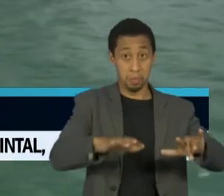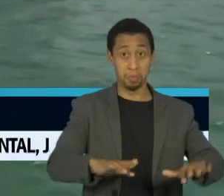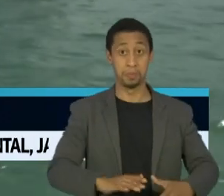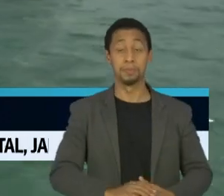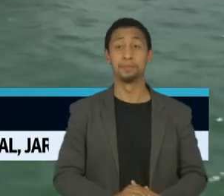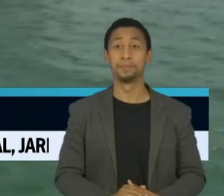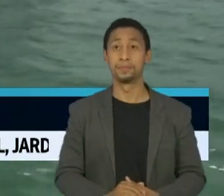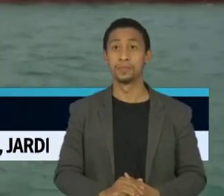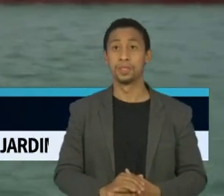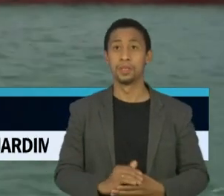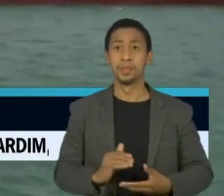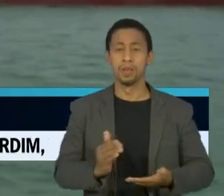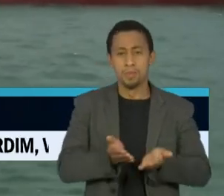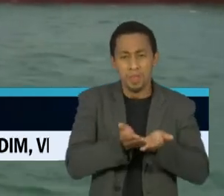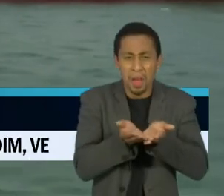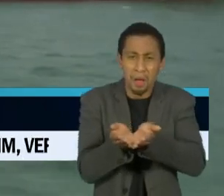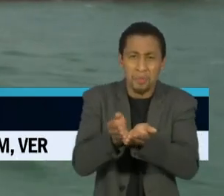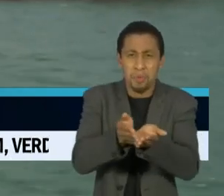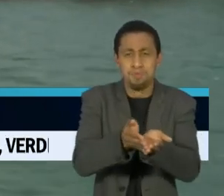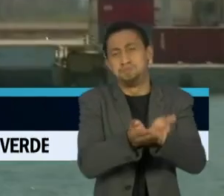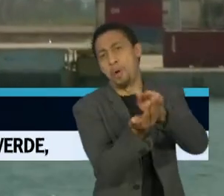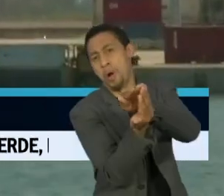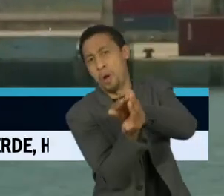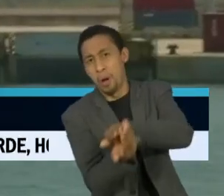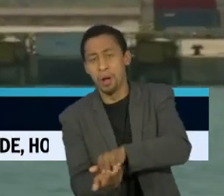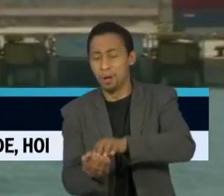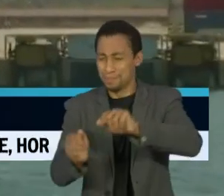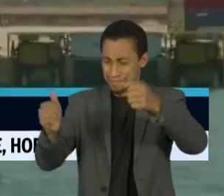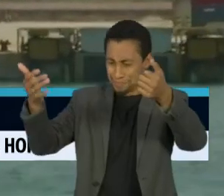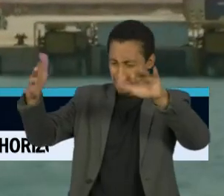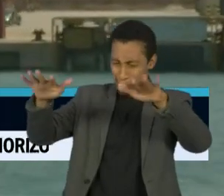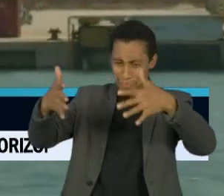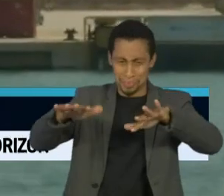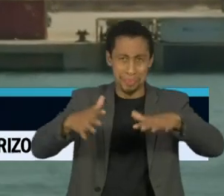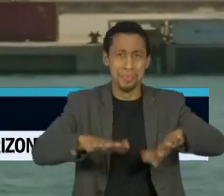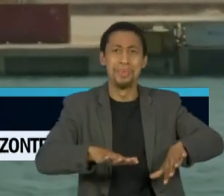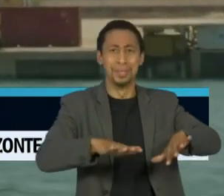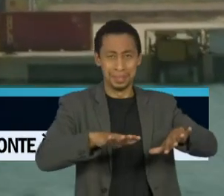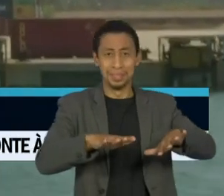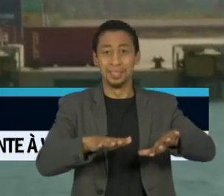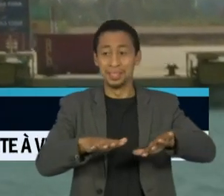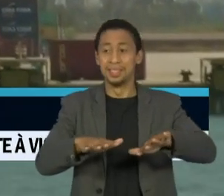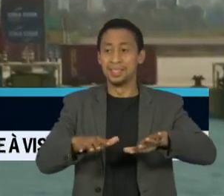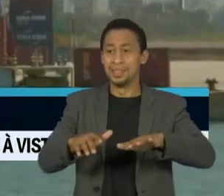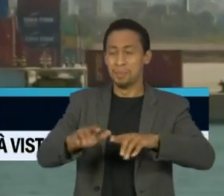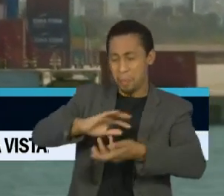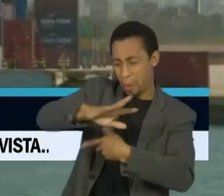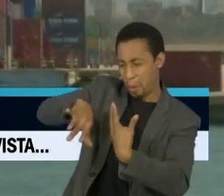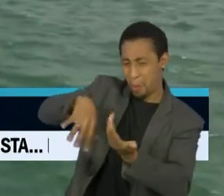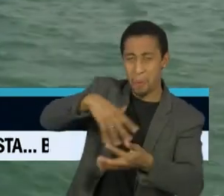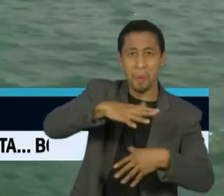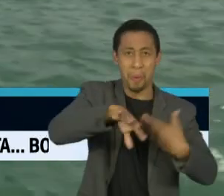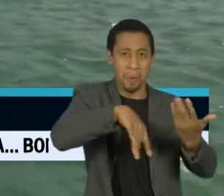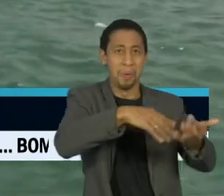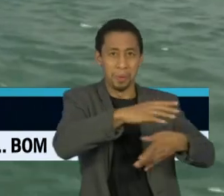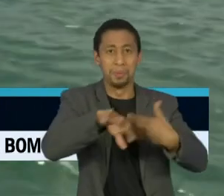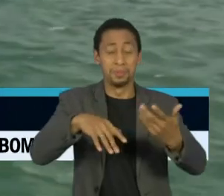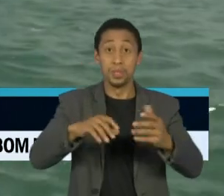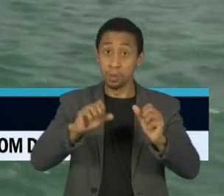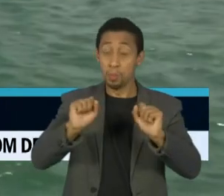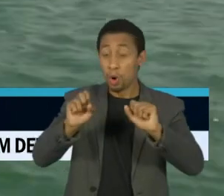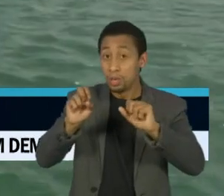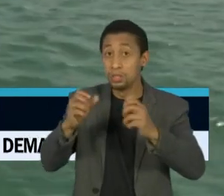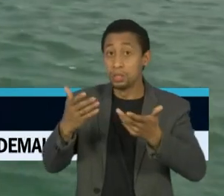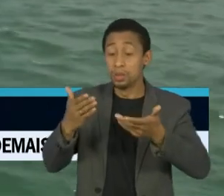Navios virados, pilhas de destroços e toneladas de grãos que estavam armazenados em silos podem ser